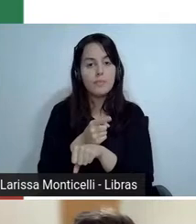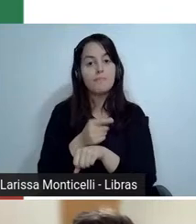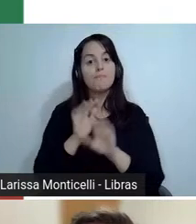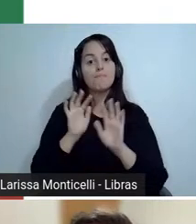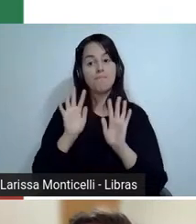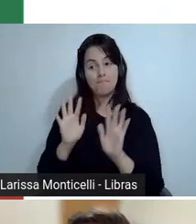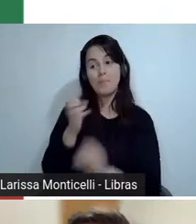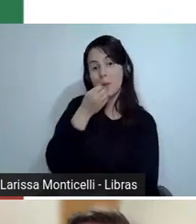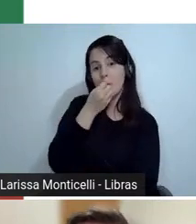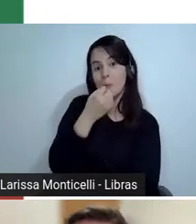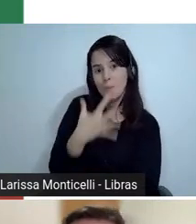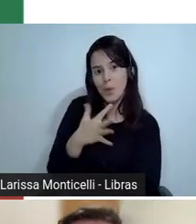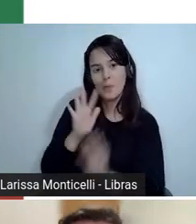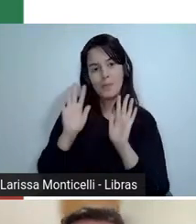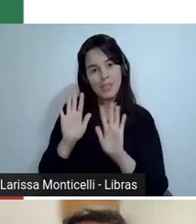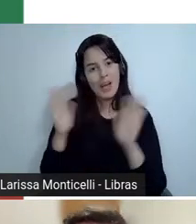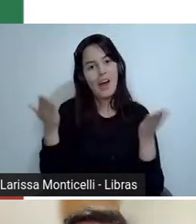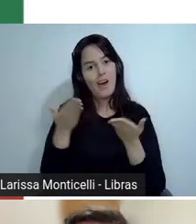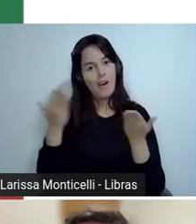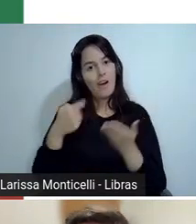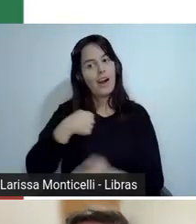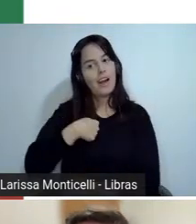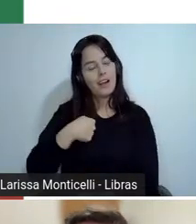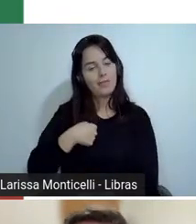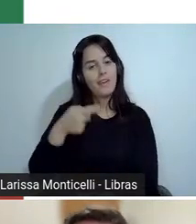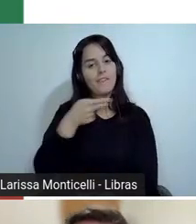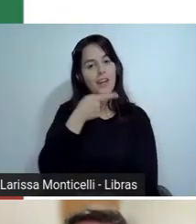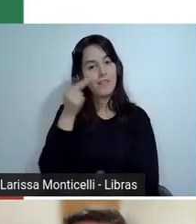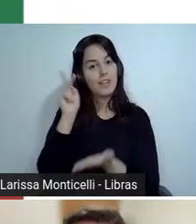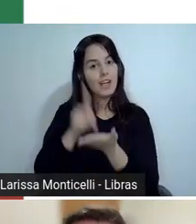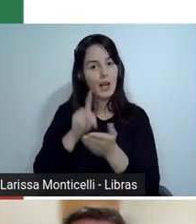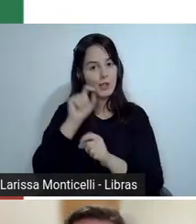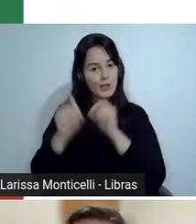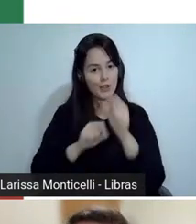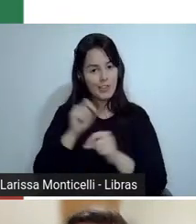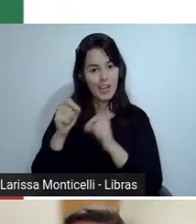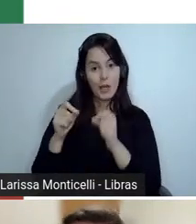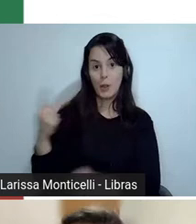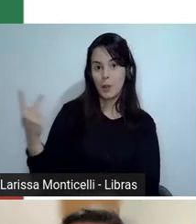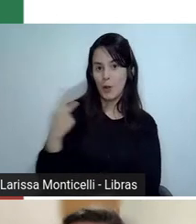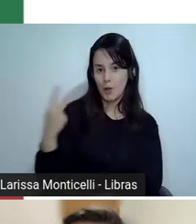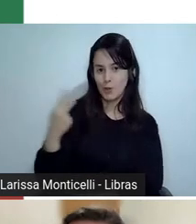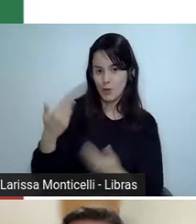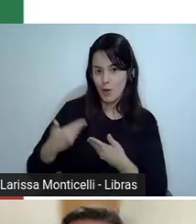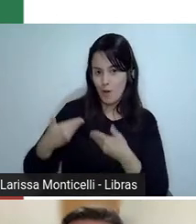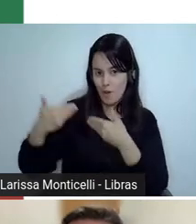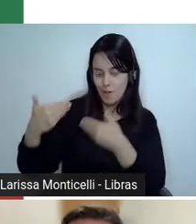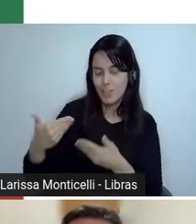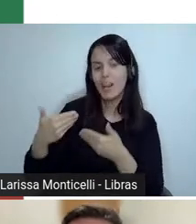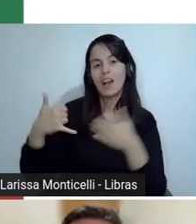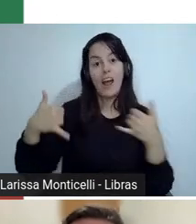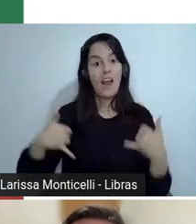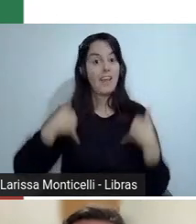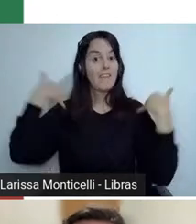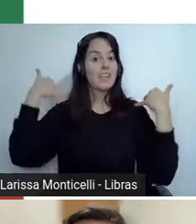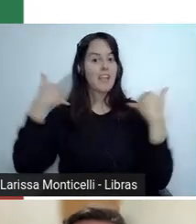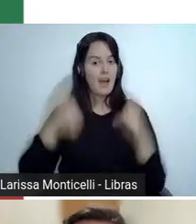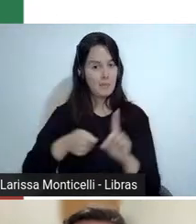momento confidência, né? Fernanda e eu fazemos aniversário em agosto. Sim. coincidência do destino.